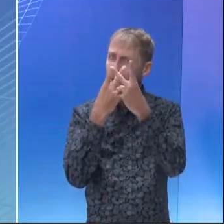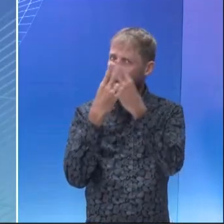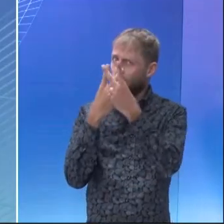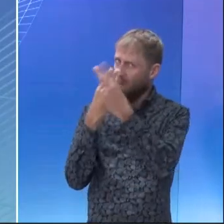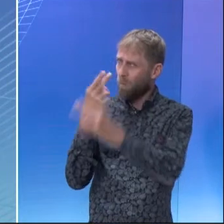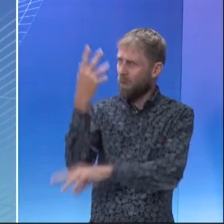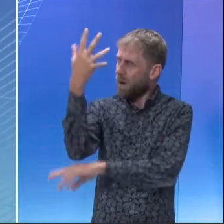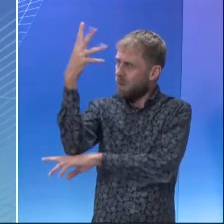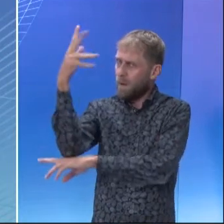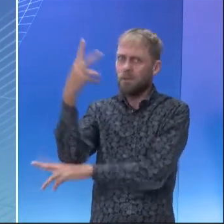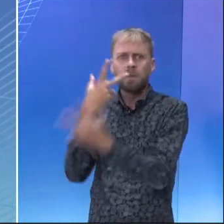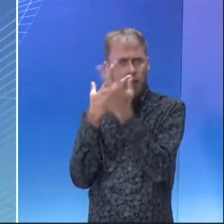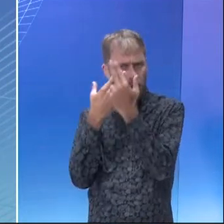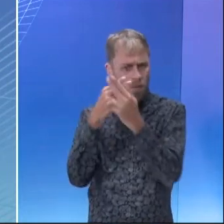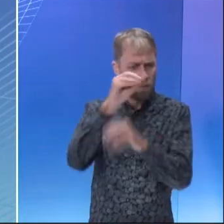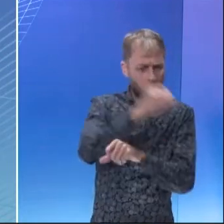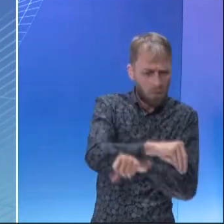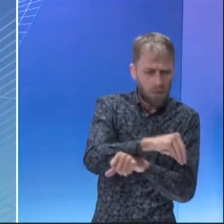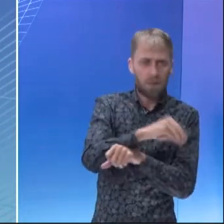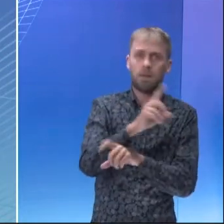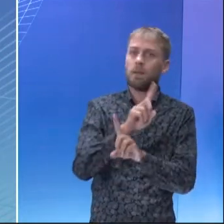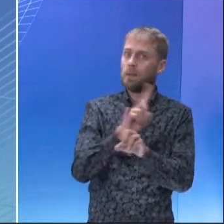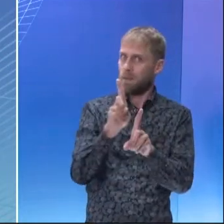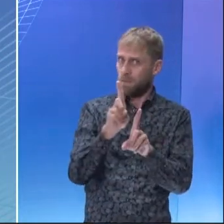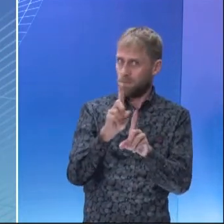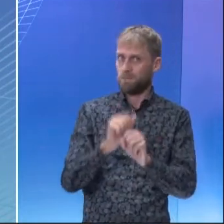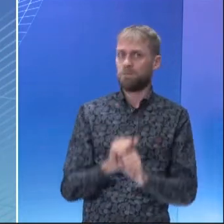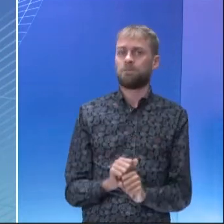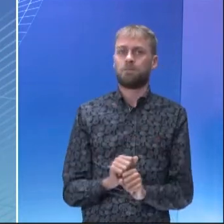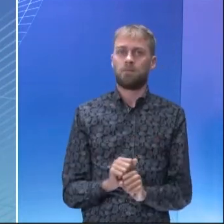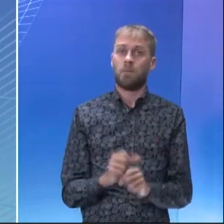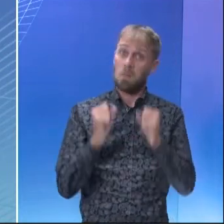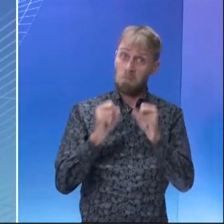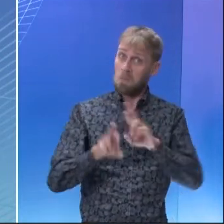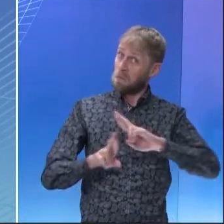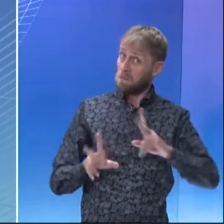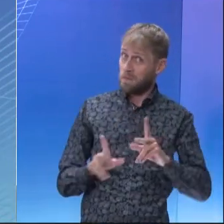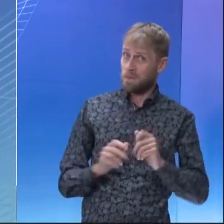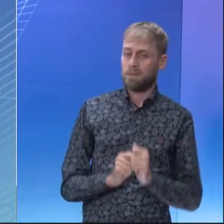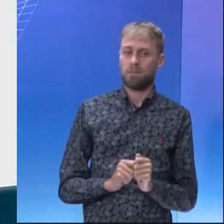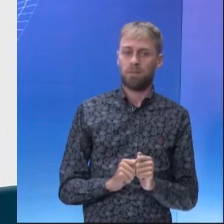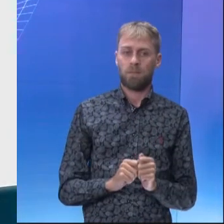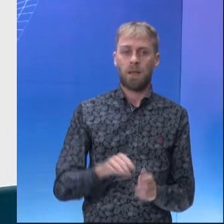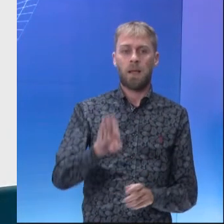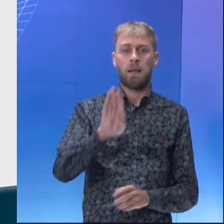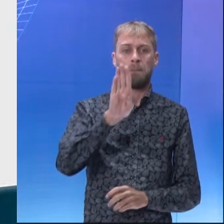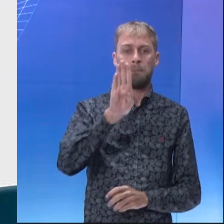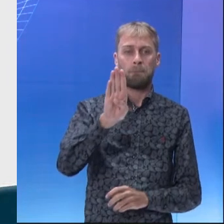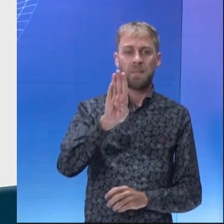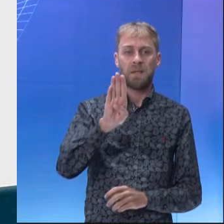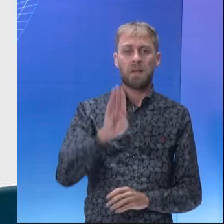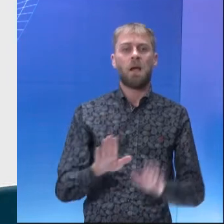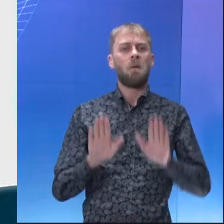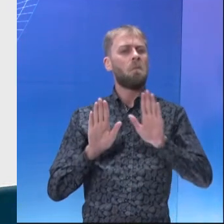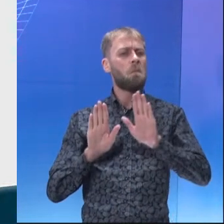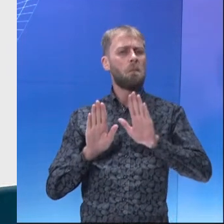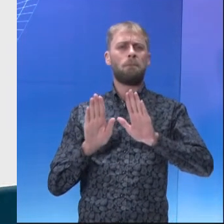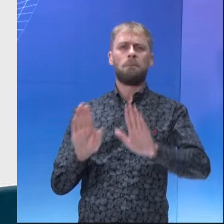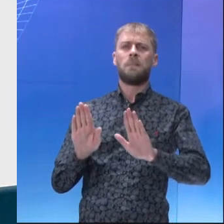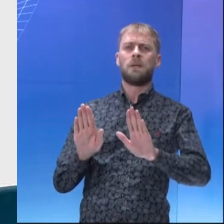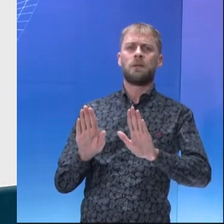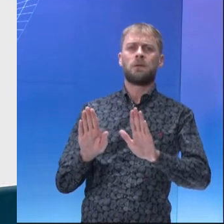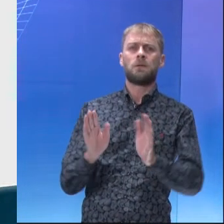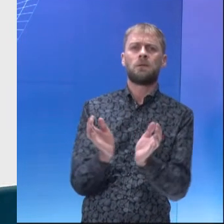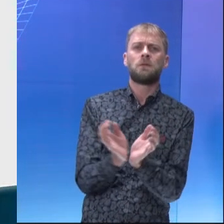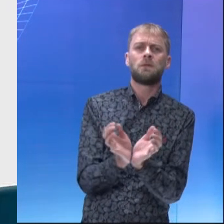as mesmas espécies nativas que tinha anteriormente. A letra B fala na estagnação do setor